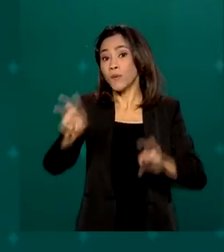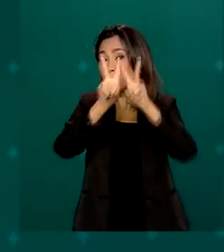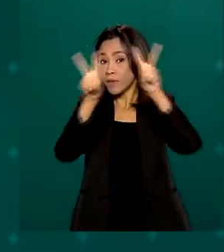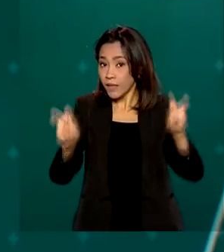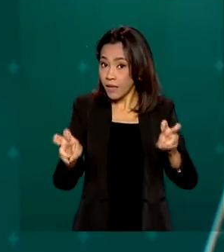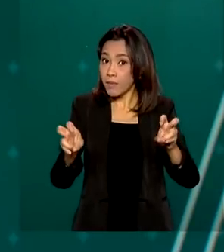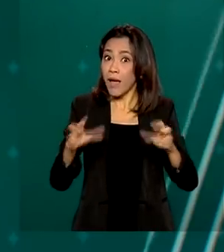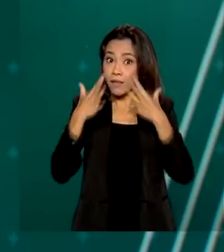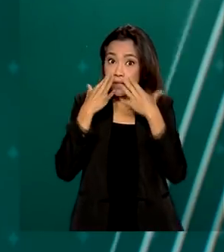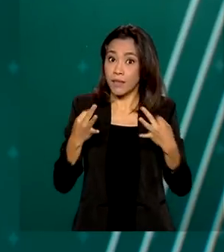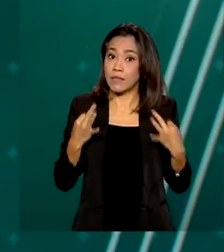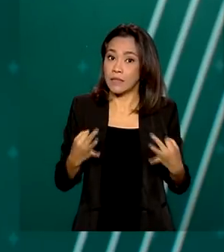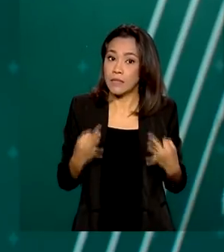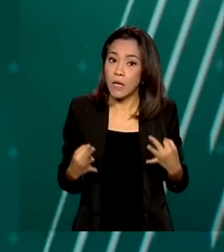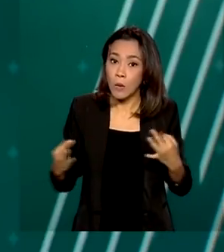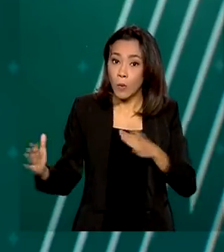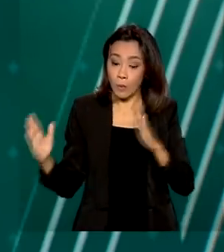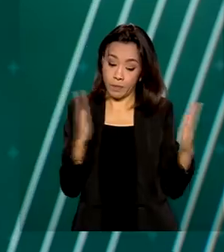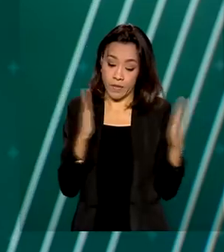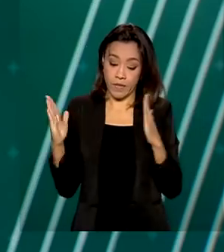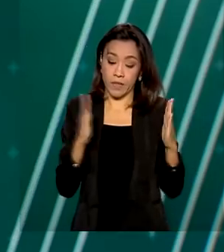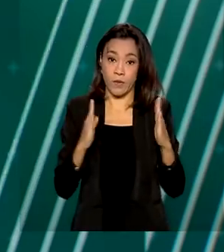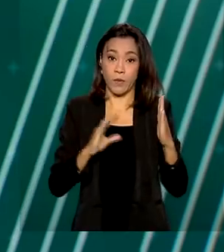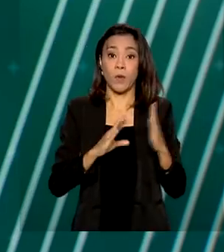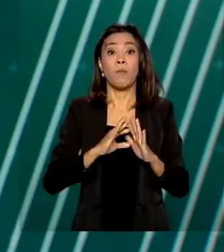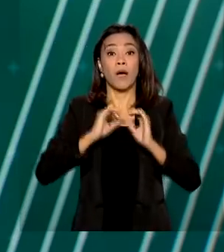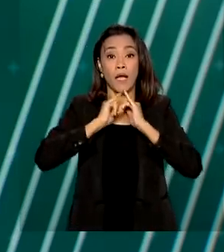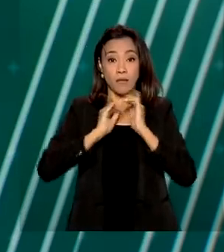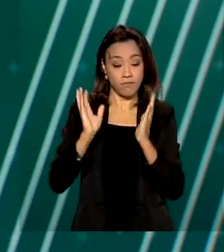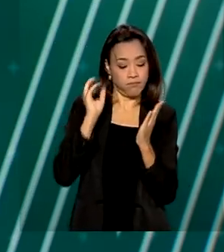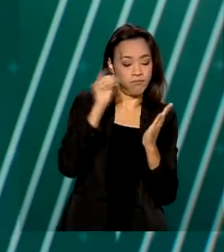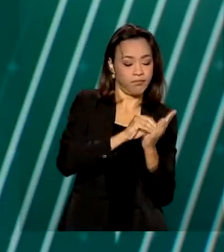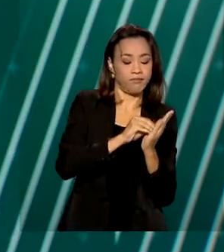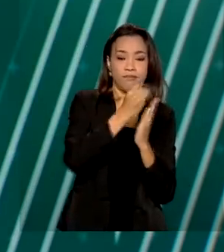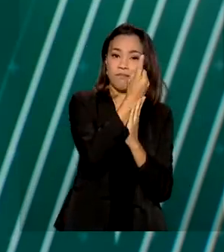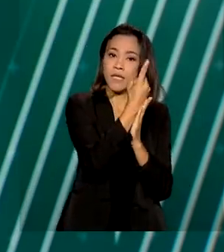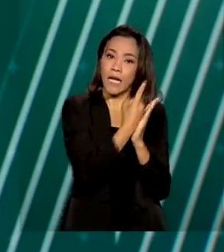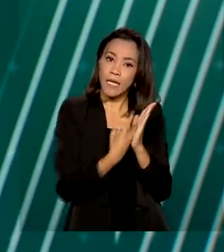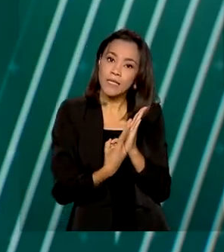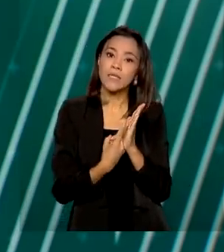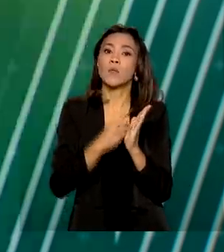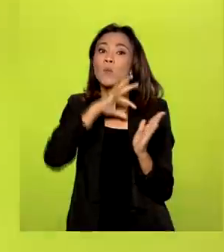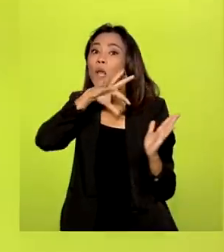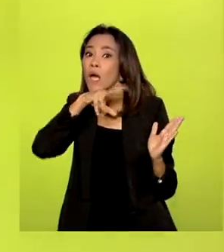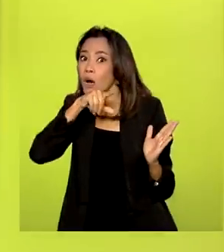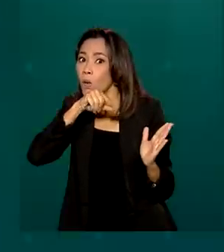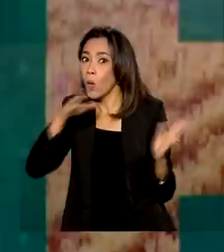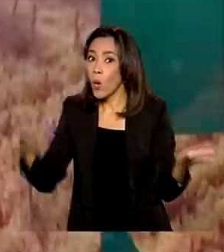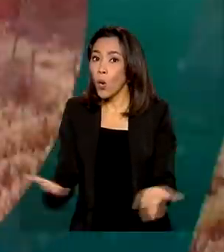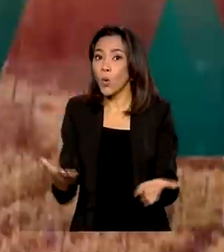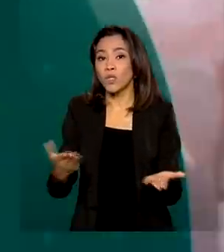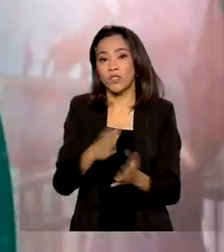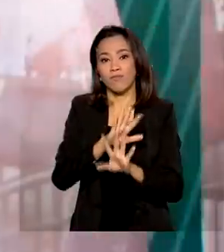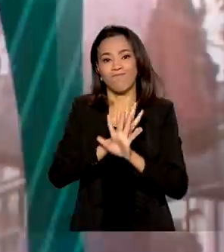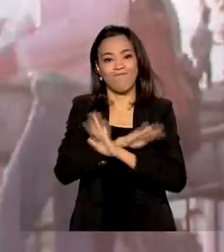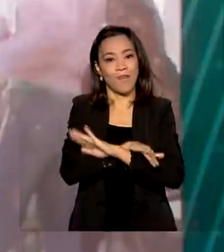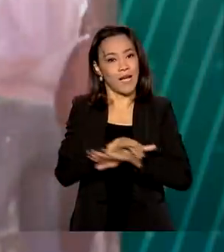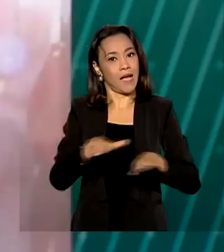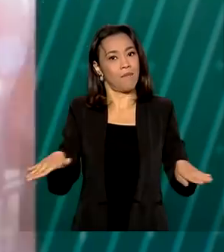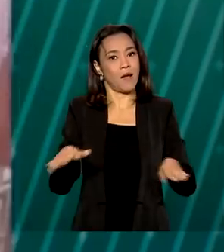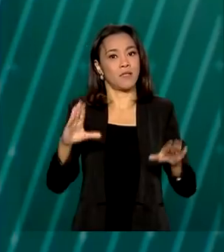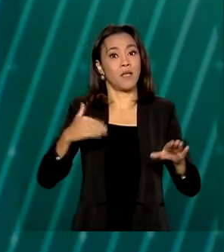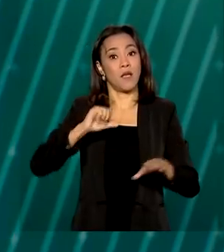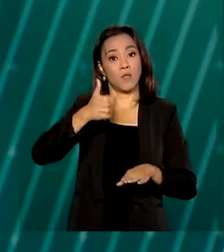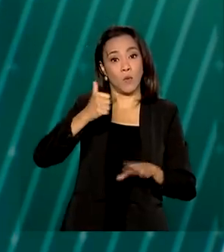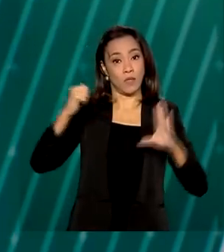contribuinte, o prazo para a declaração do Imposto de Renda termina hoje às 11 horas e 59 minutos da noite. O secretário especial